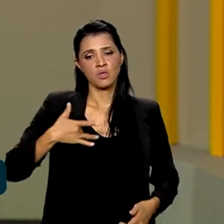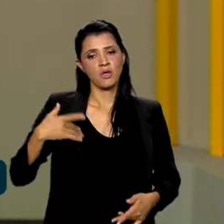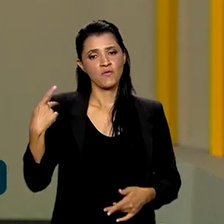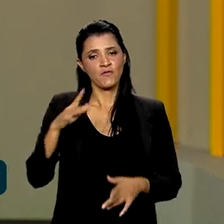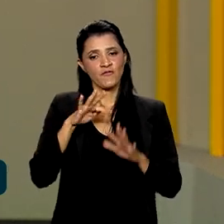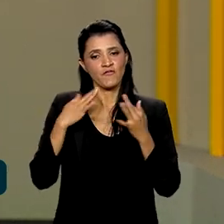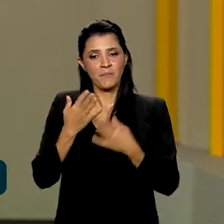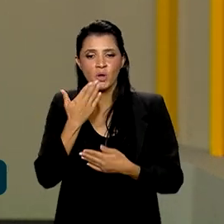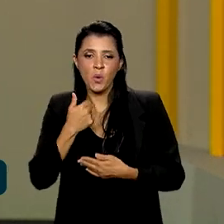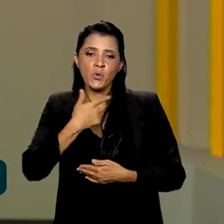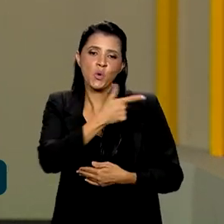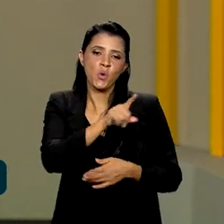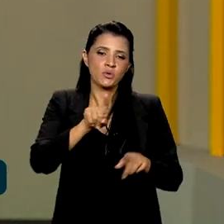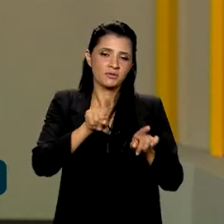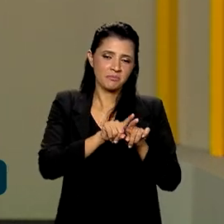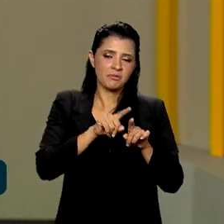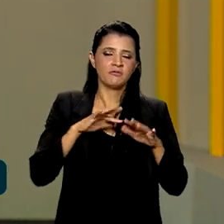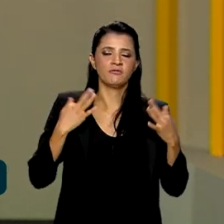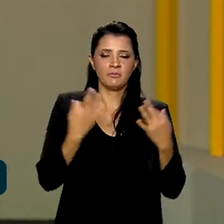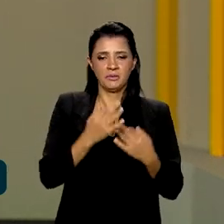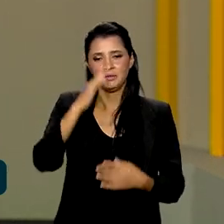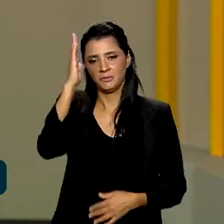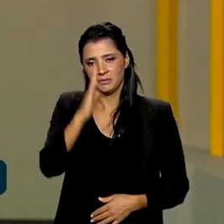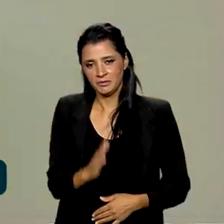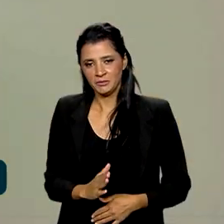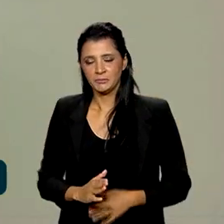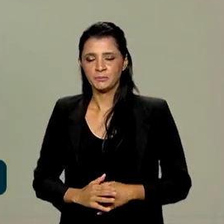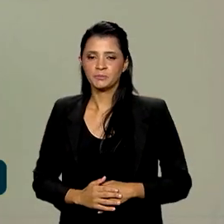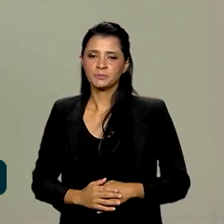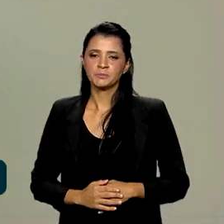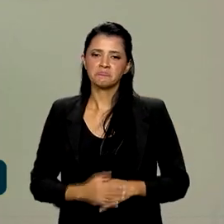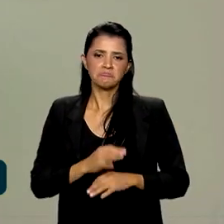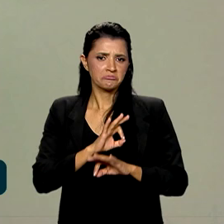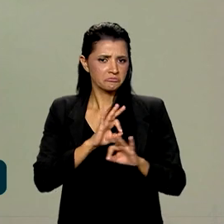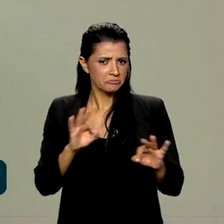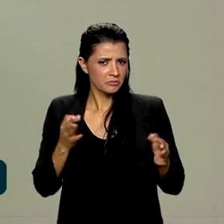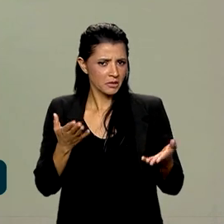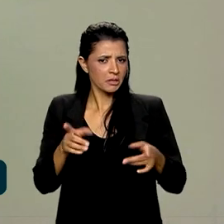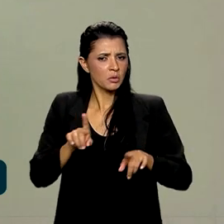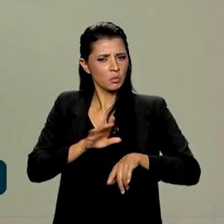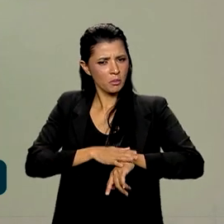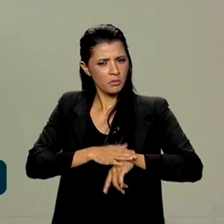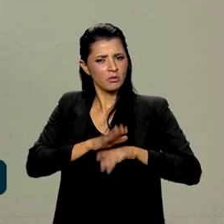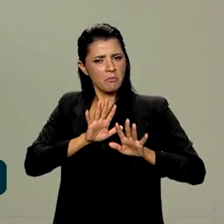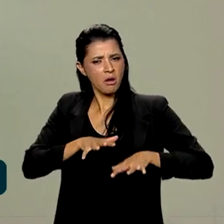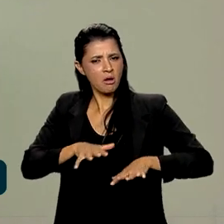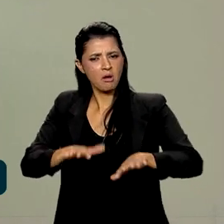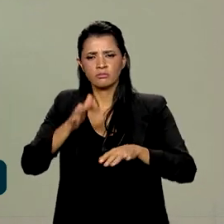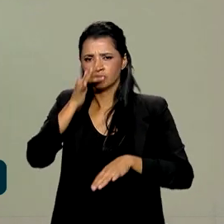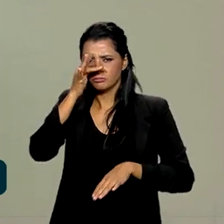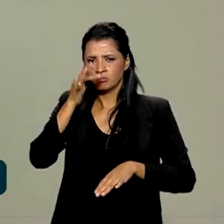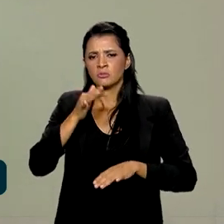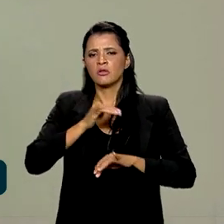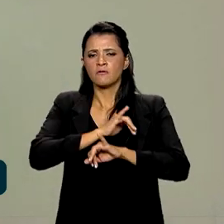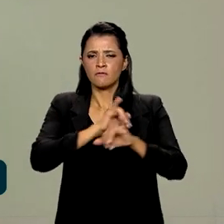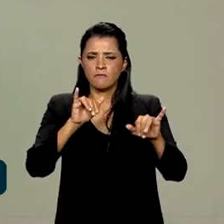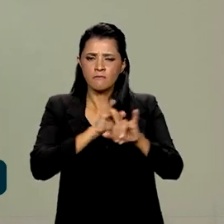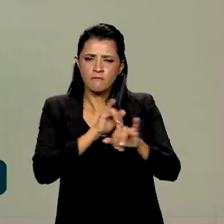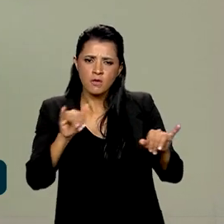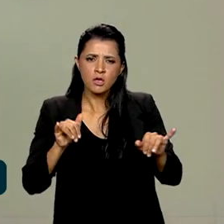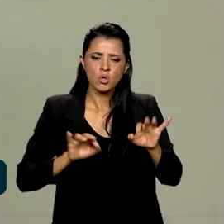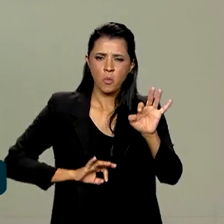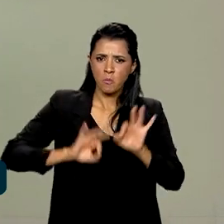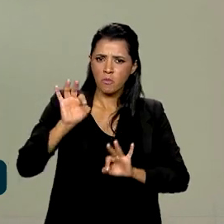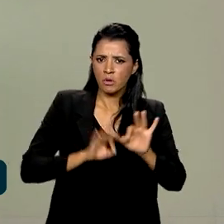e que nutre as demais famílias brasileiras. Muito bom. Também, durante a Marcha das Margaridas, foi feito o anúncio de um plano